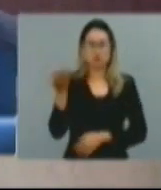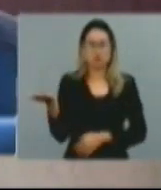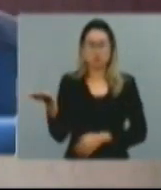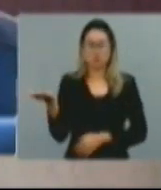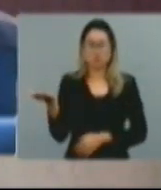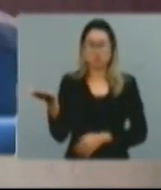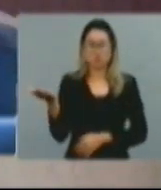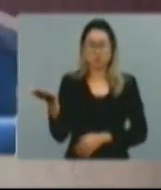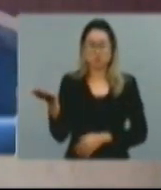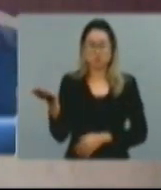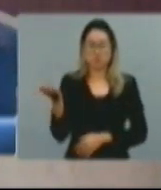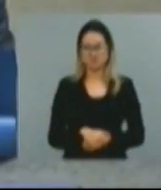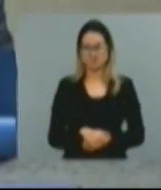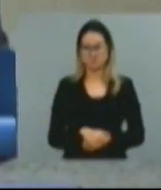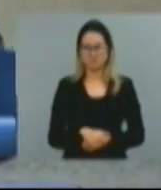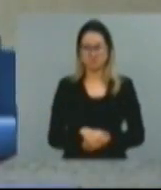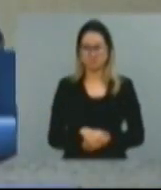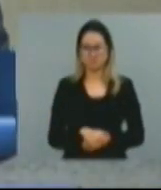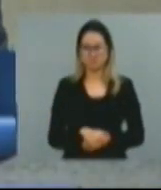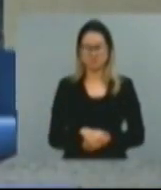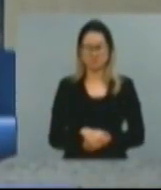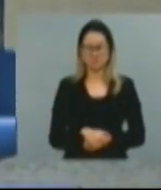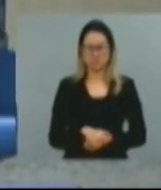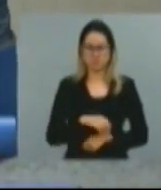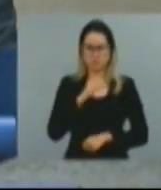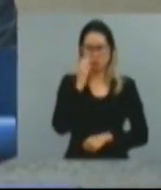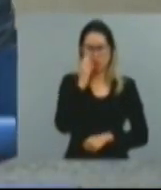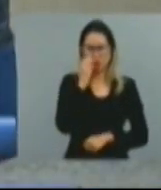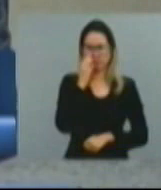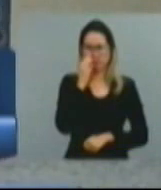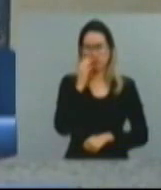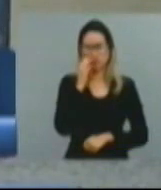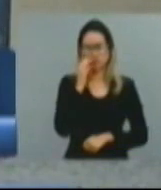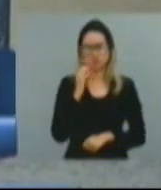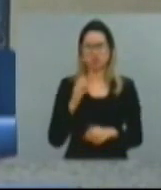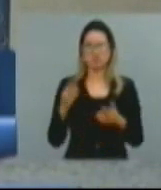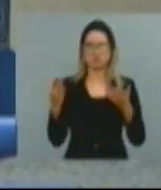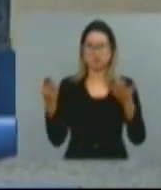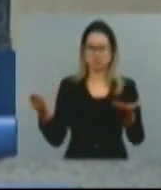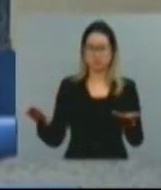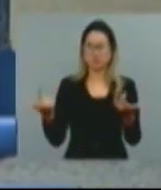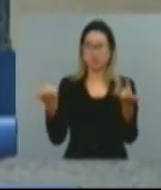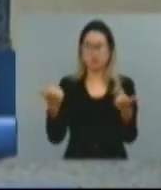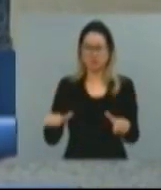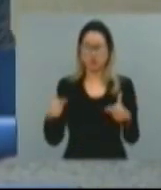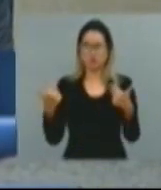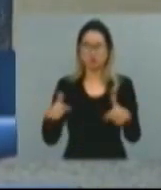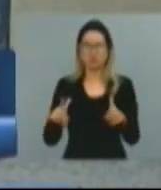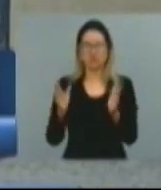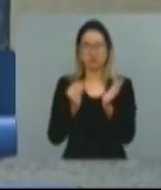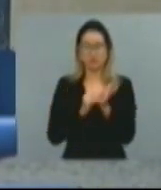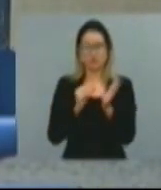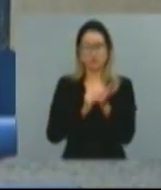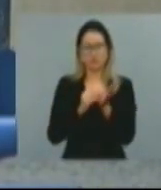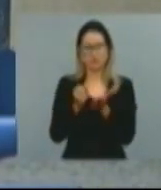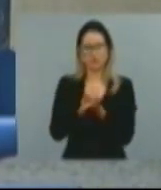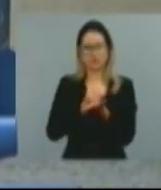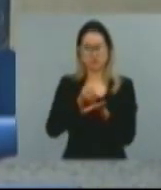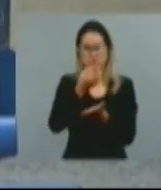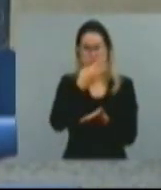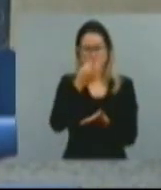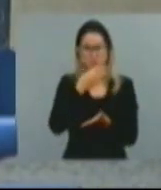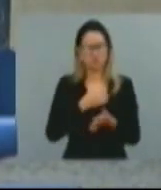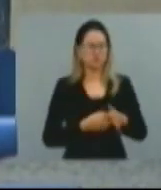desabastecimento. Não existe desabastecimento. É porque ele não usa remédio. Não existe.